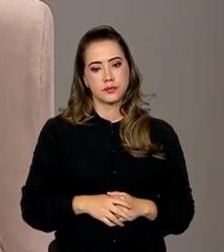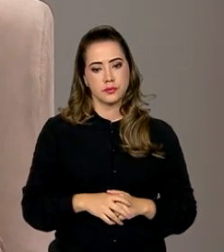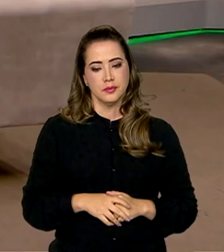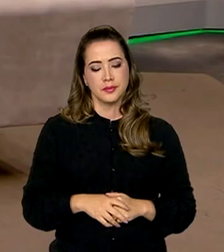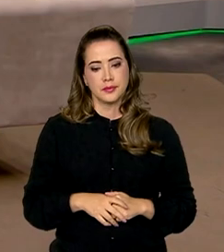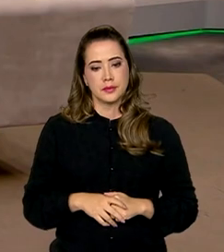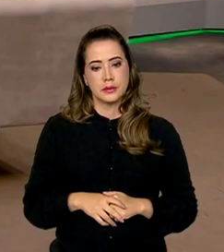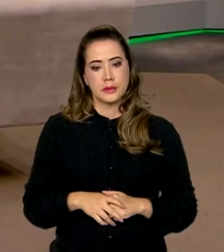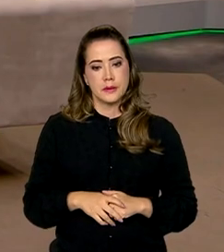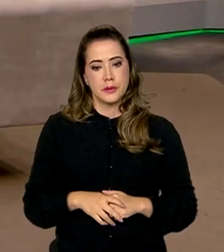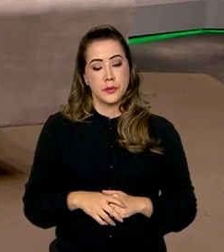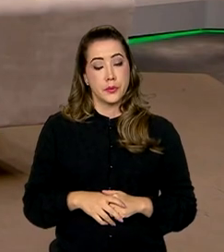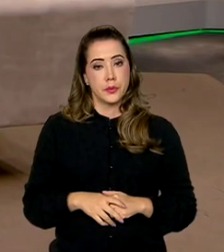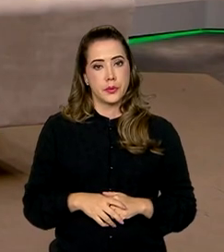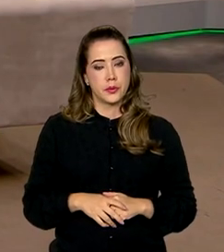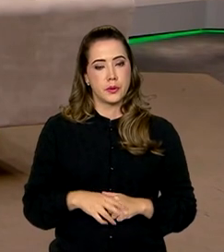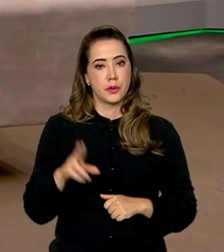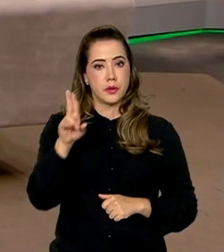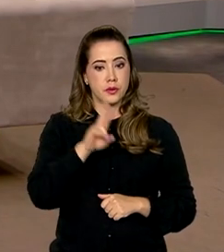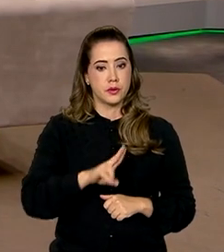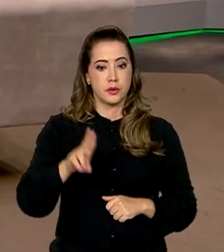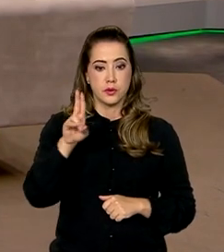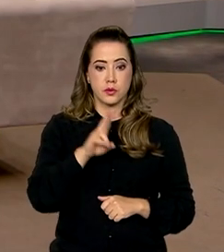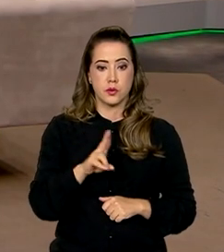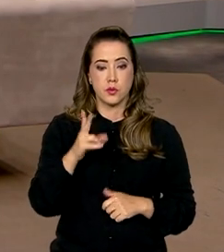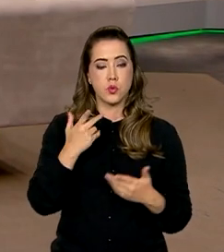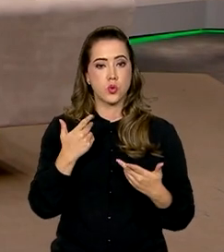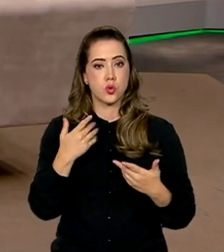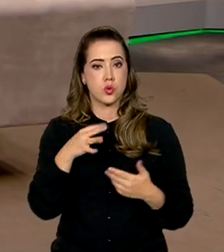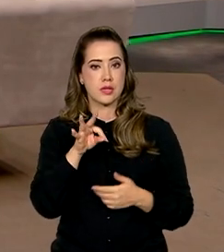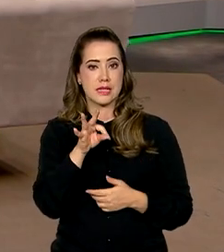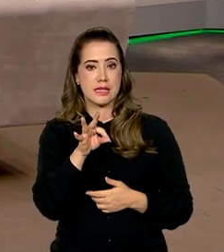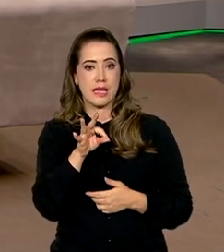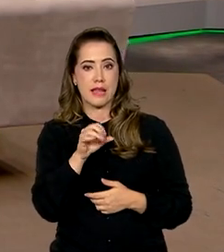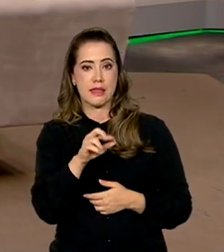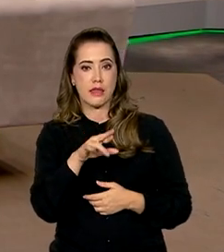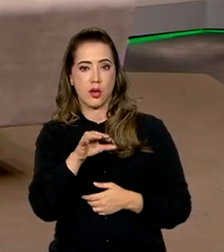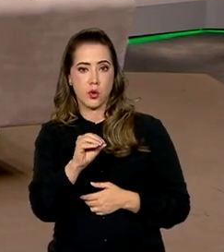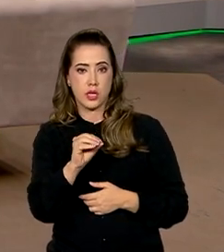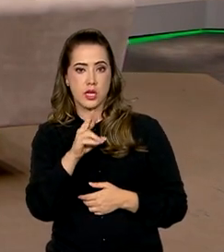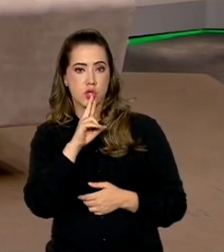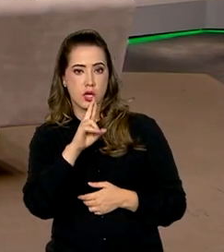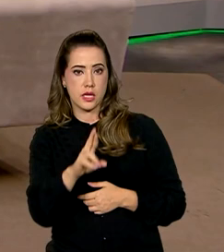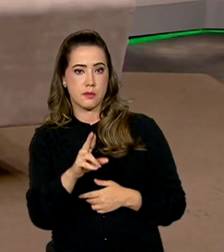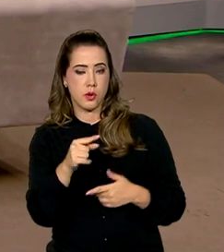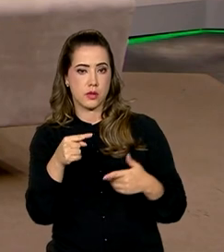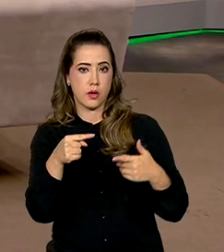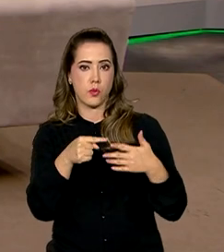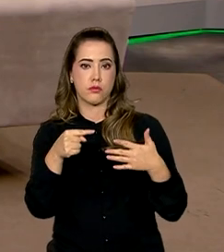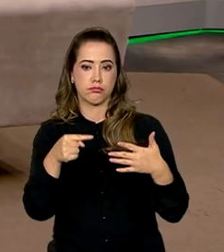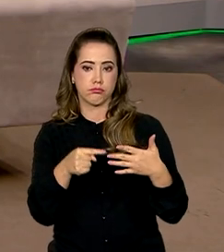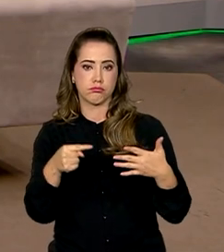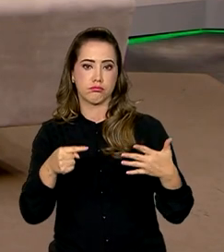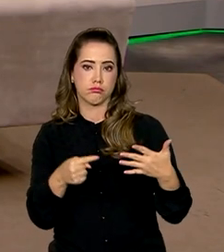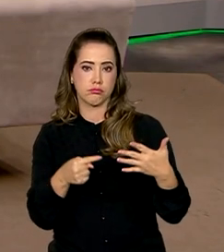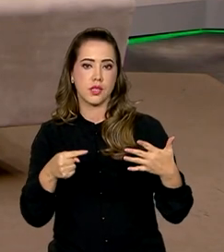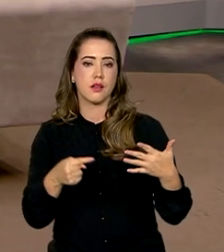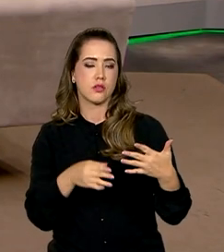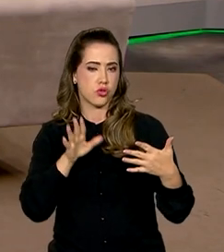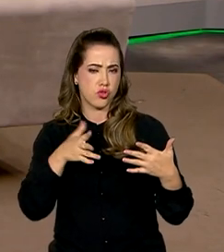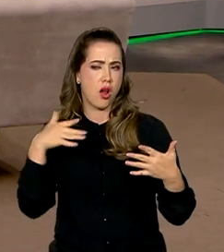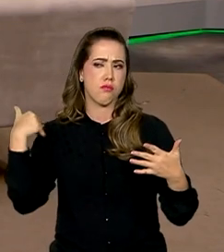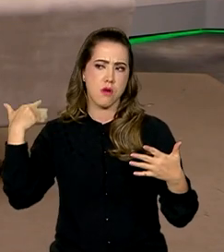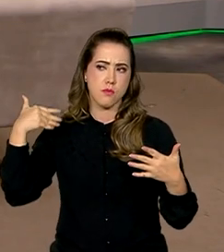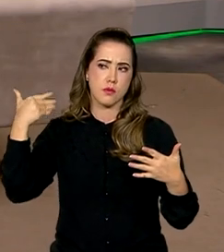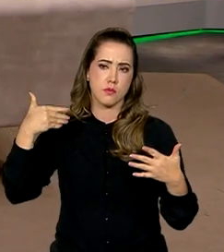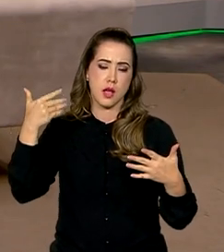o uso da teoria da resposta ao item vem sendo assegurado já há bastante tempo e isso tem permitido